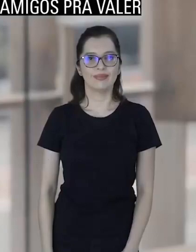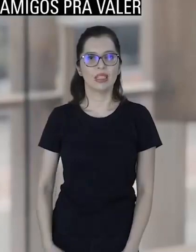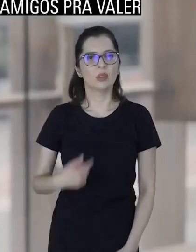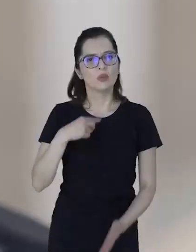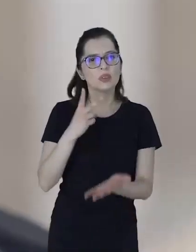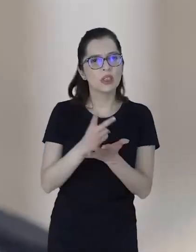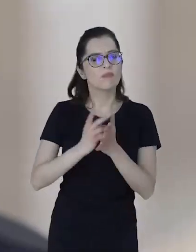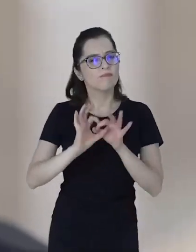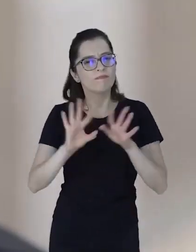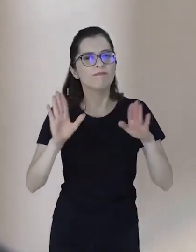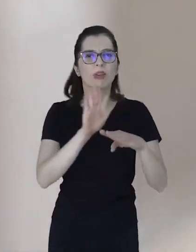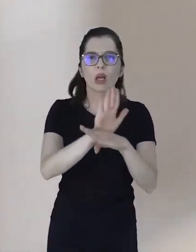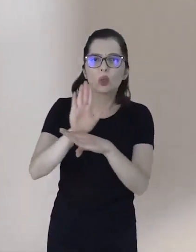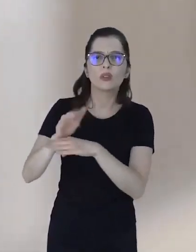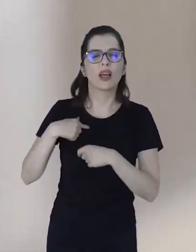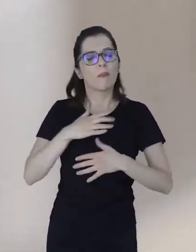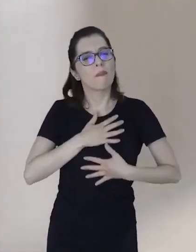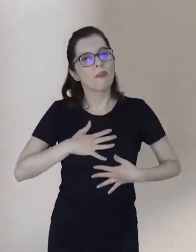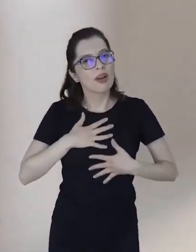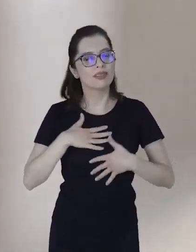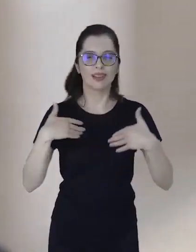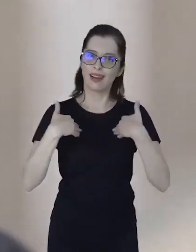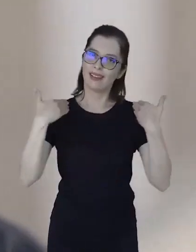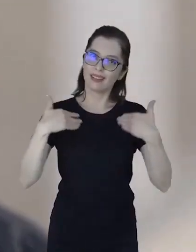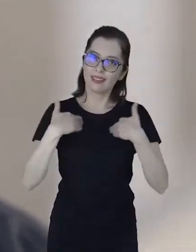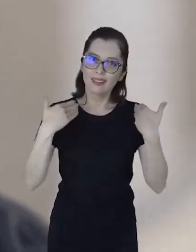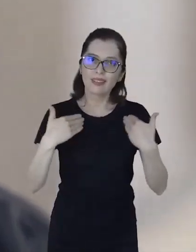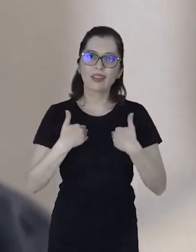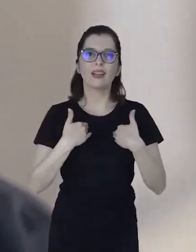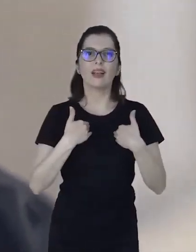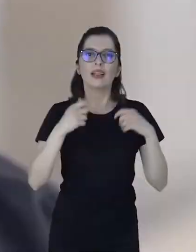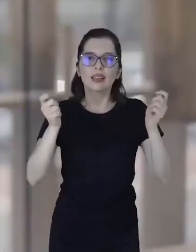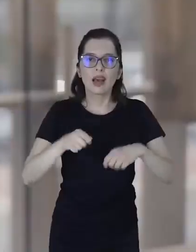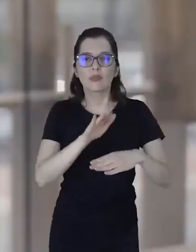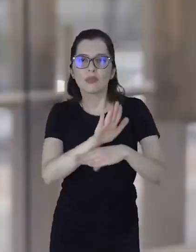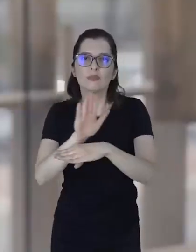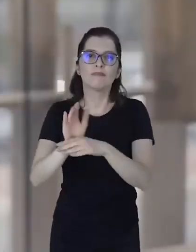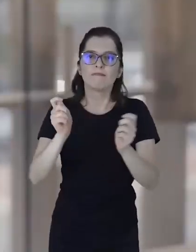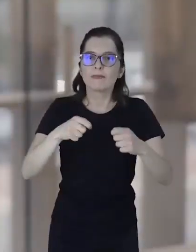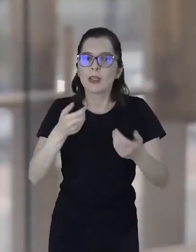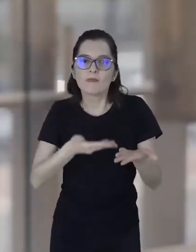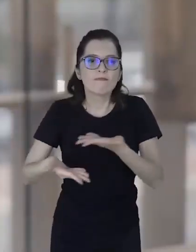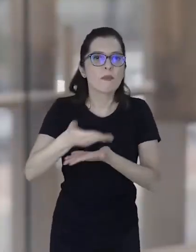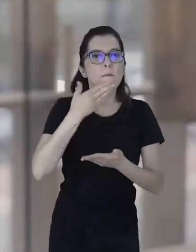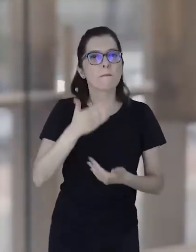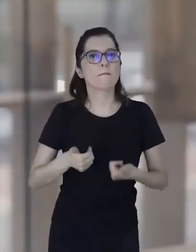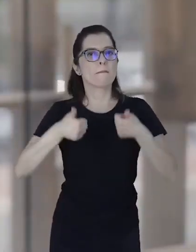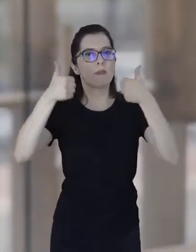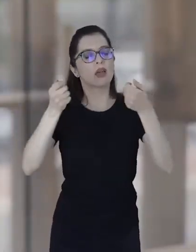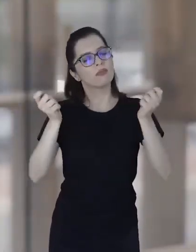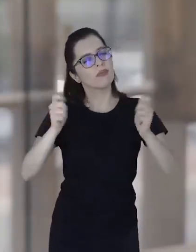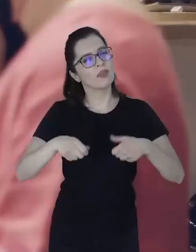bengala branca. Estou sempre disposto a ajudar. um prazer, é uma alegria poder fazer cada vez melhor